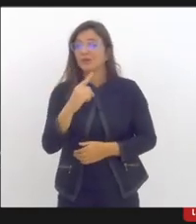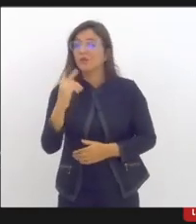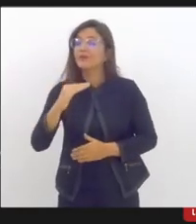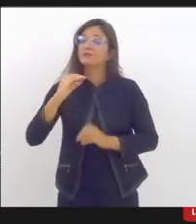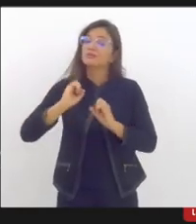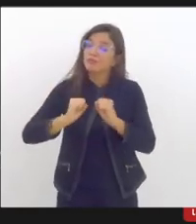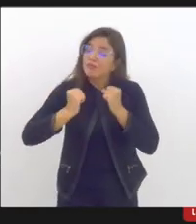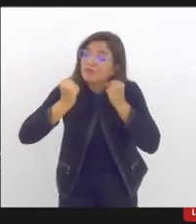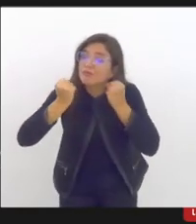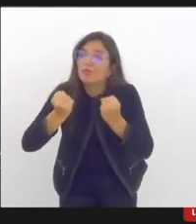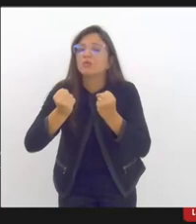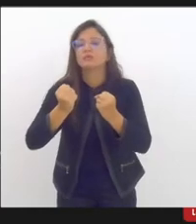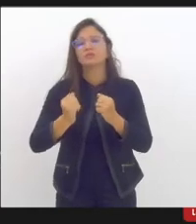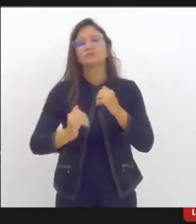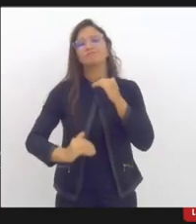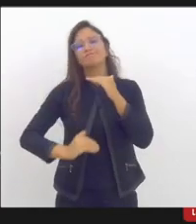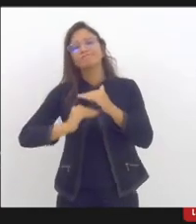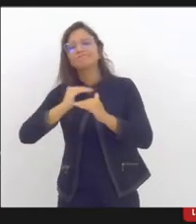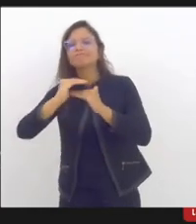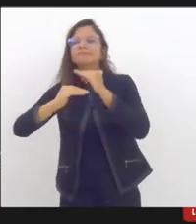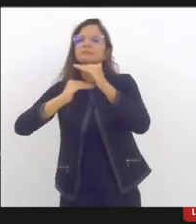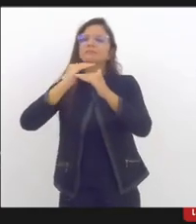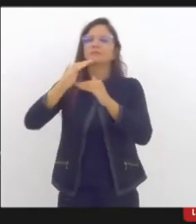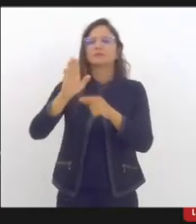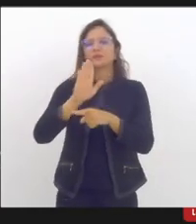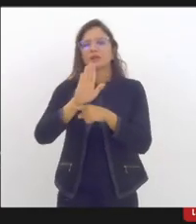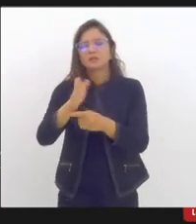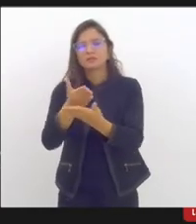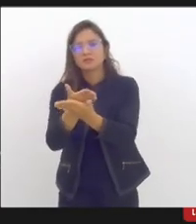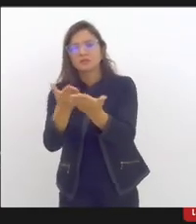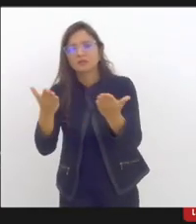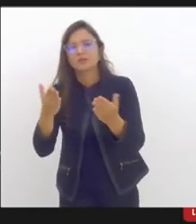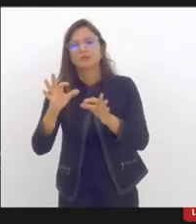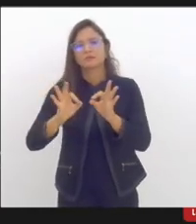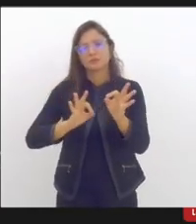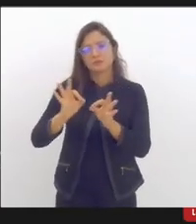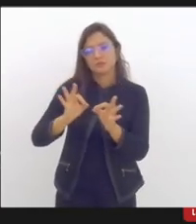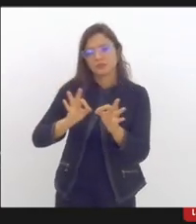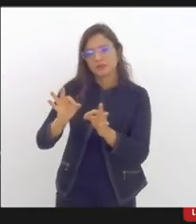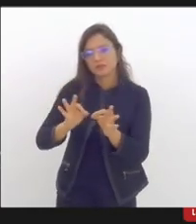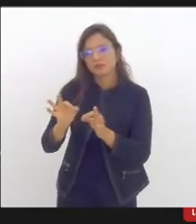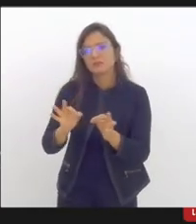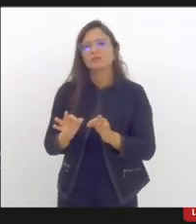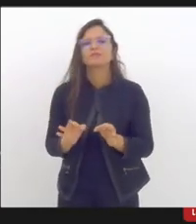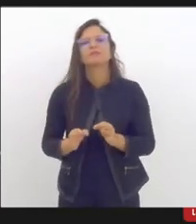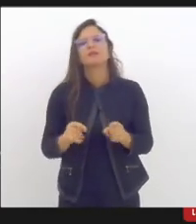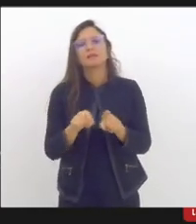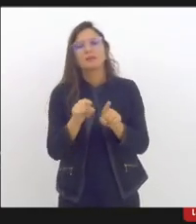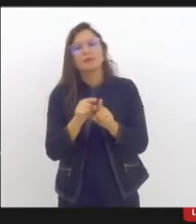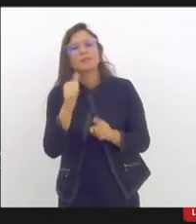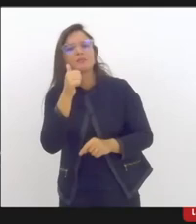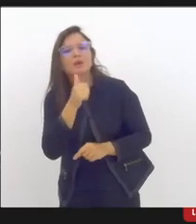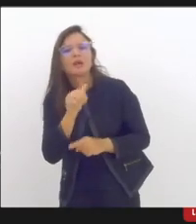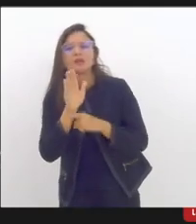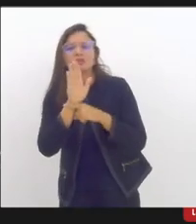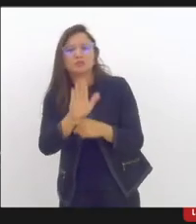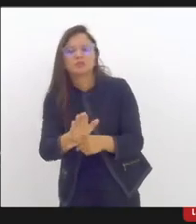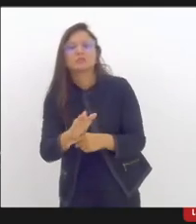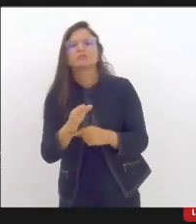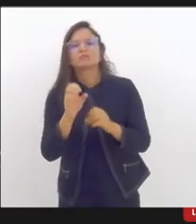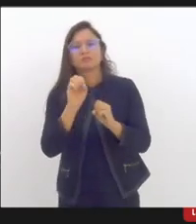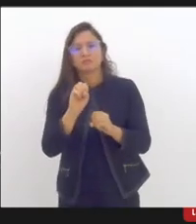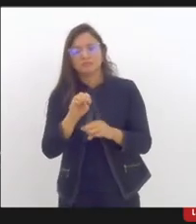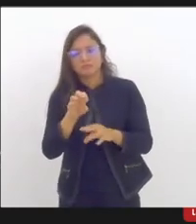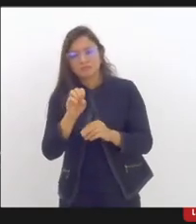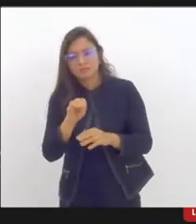potencializado com o desenvolvimento do subprojeto MAE, né? Das Mulheres Apoiando a Educação, sobretudo